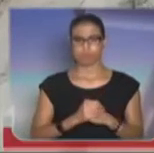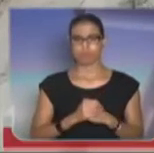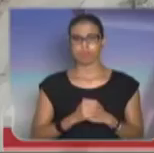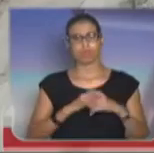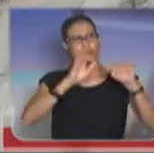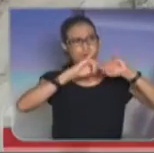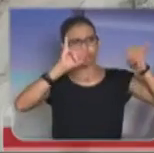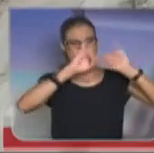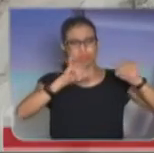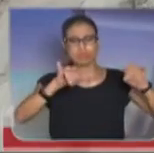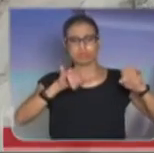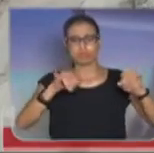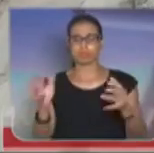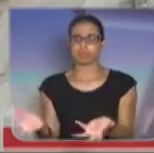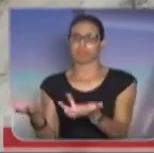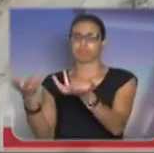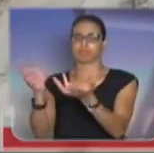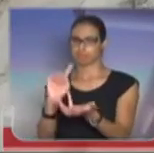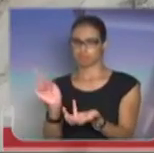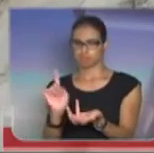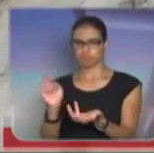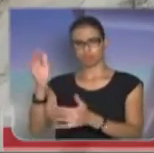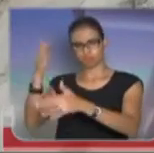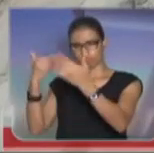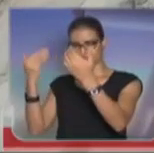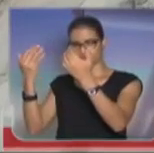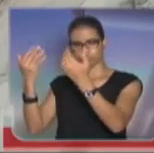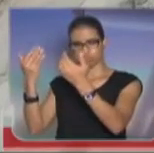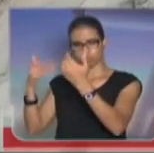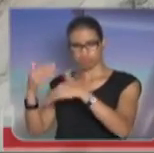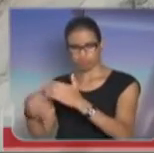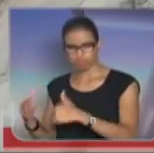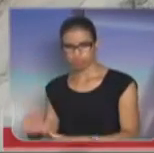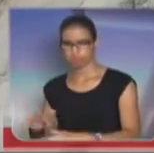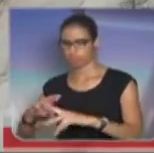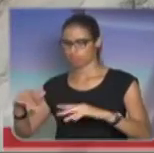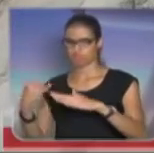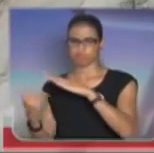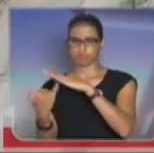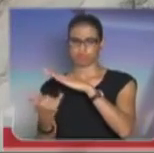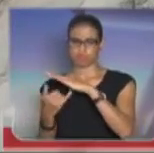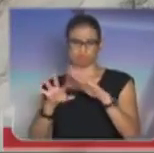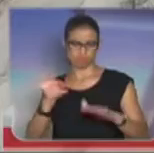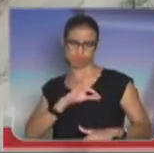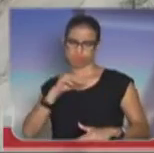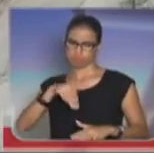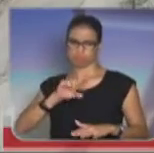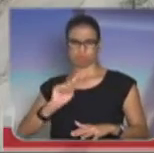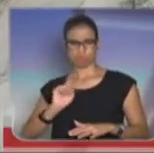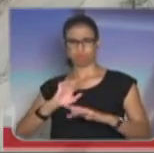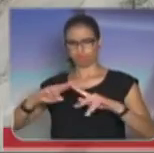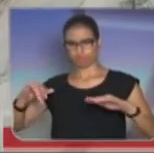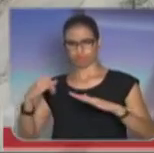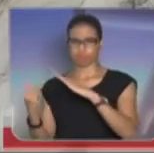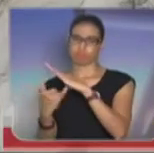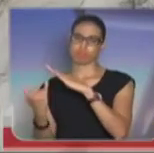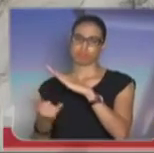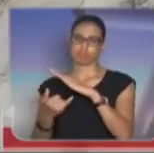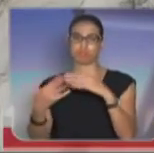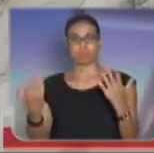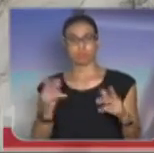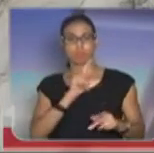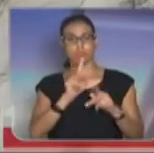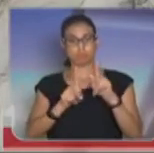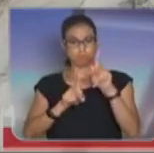desestimular, desvalorizar não só a Polícia Militar, mas todas as instituições. Conclusão, quem está perdendo com isso é a população